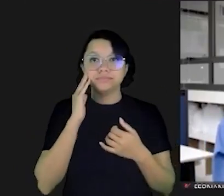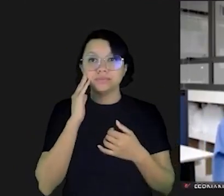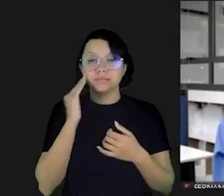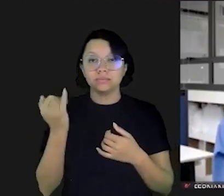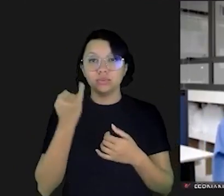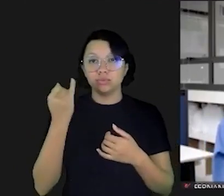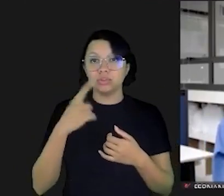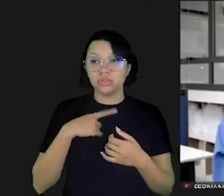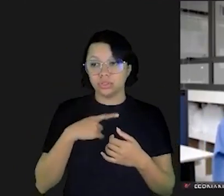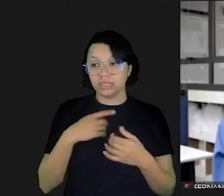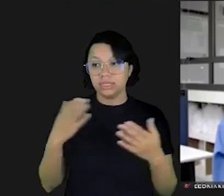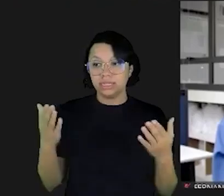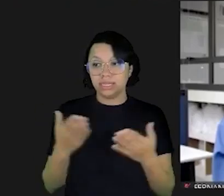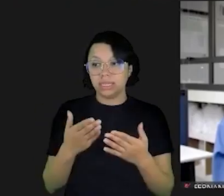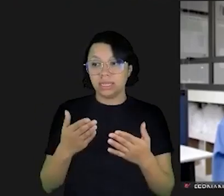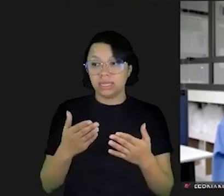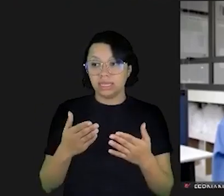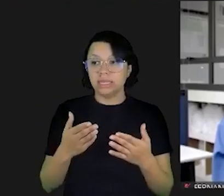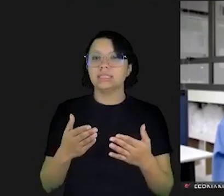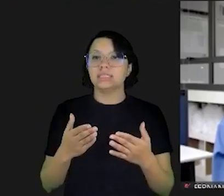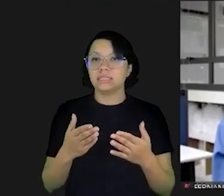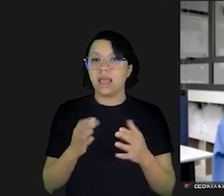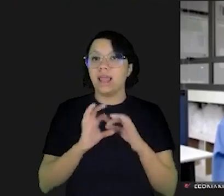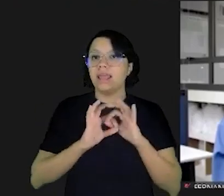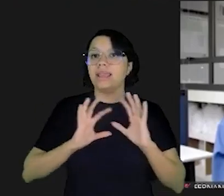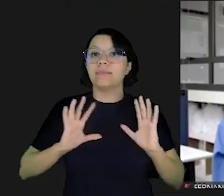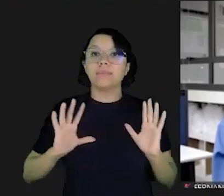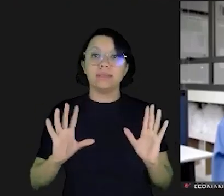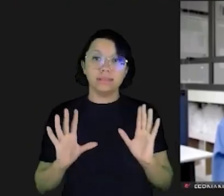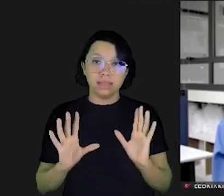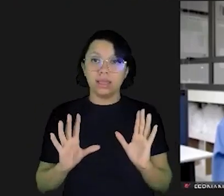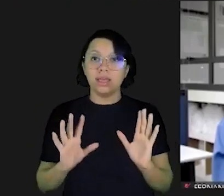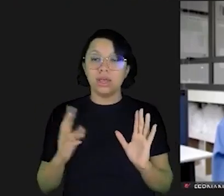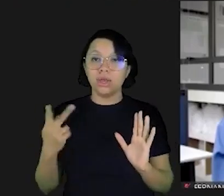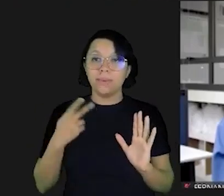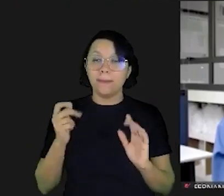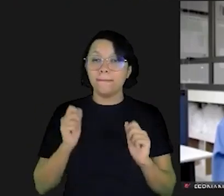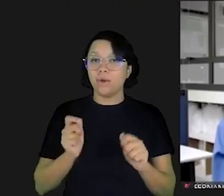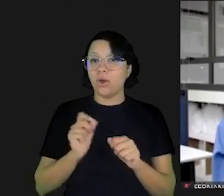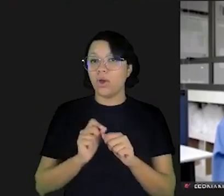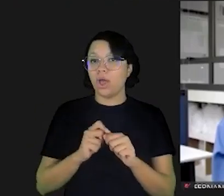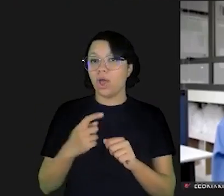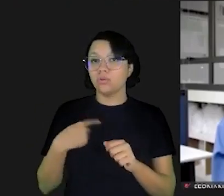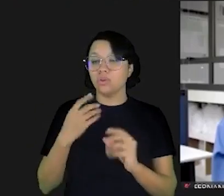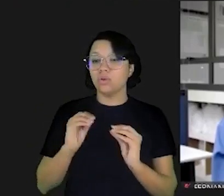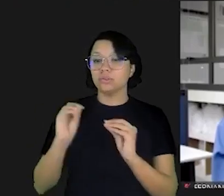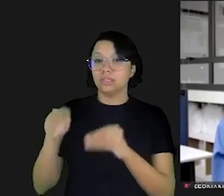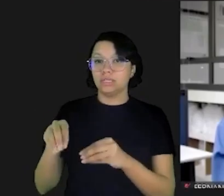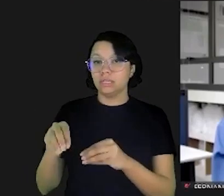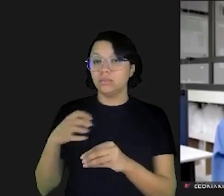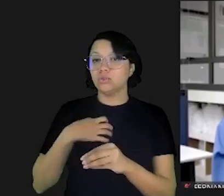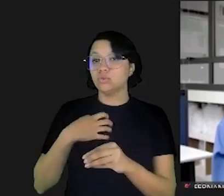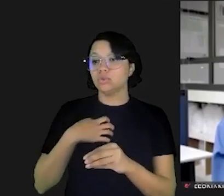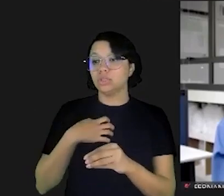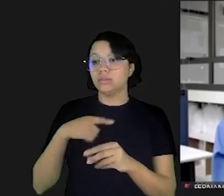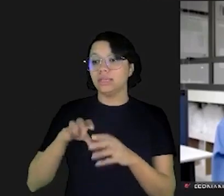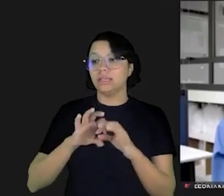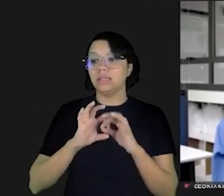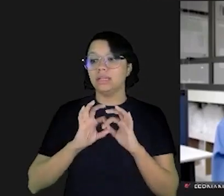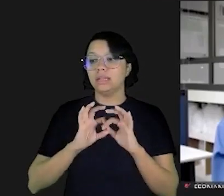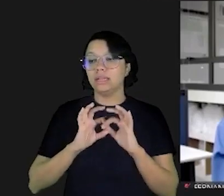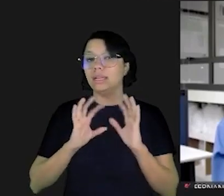entendeu então é importante que a gente tenha essa flexibilidade pra que a gente possa fazer os nossos